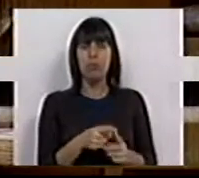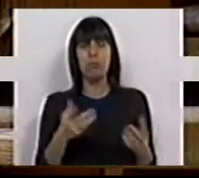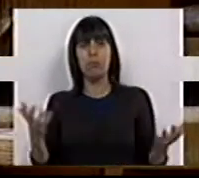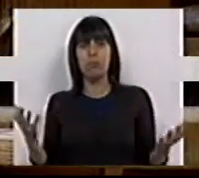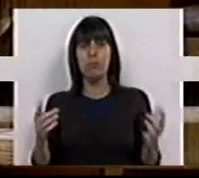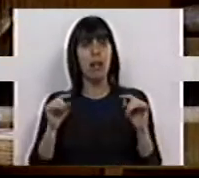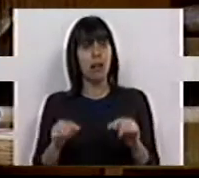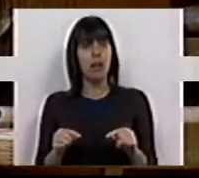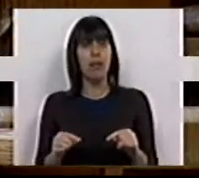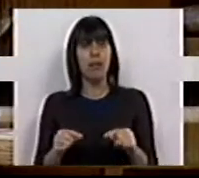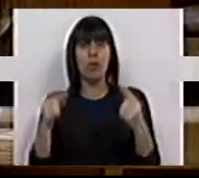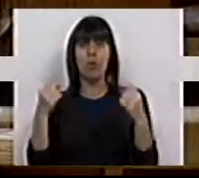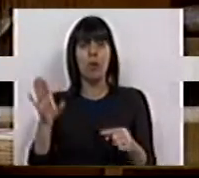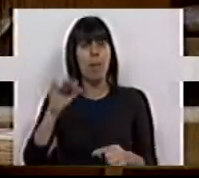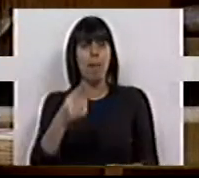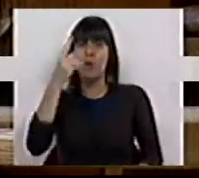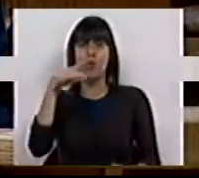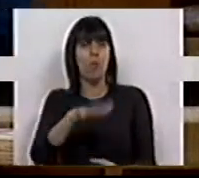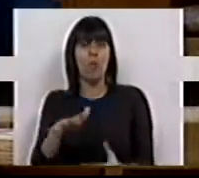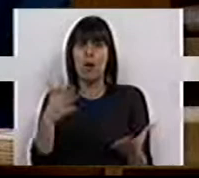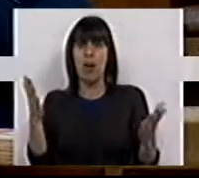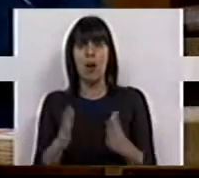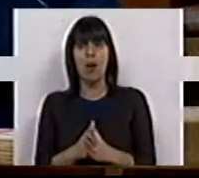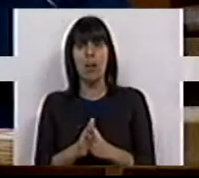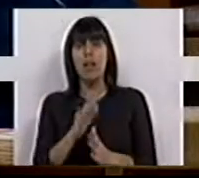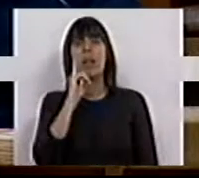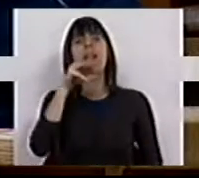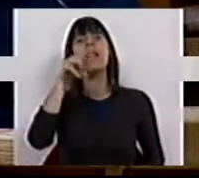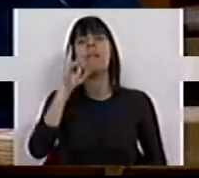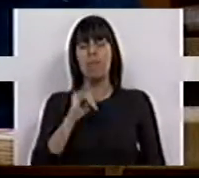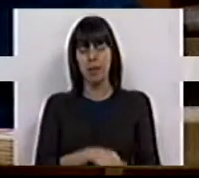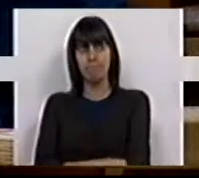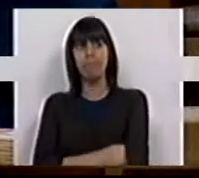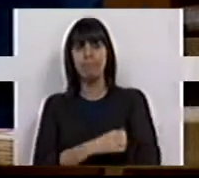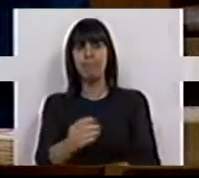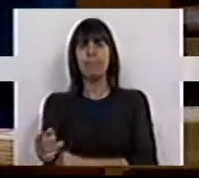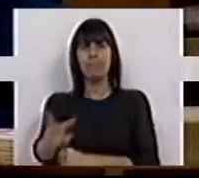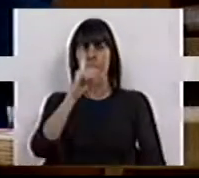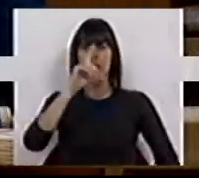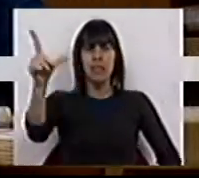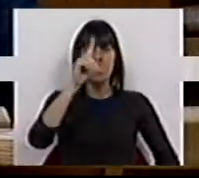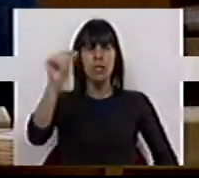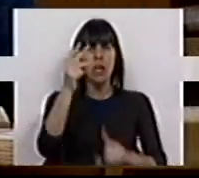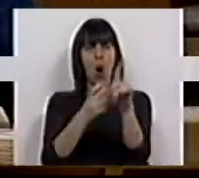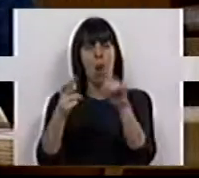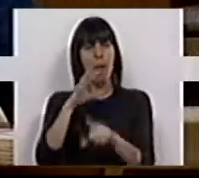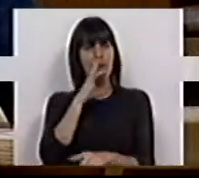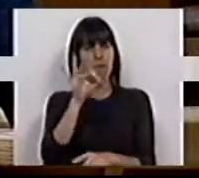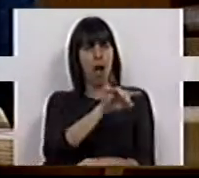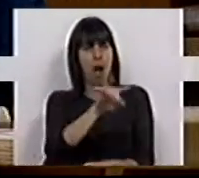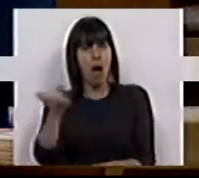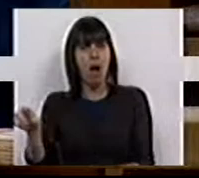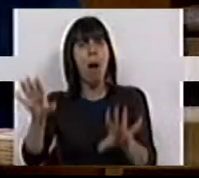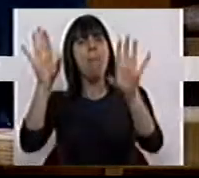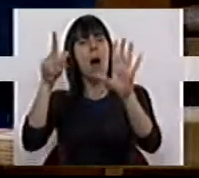E este foi só mais um caso. O IMI aumenta brutalmente para as famílias,